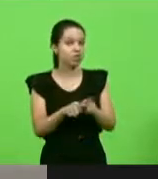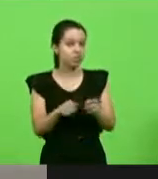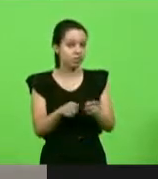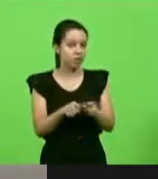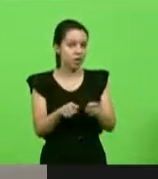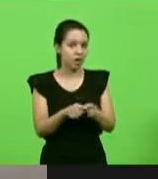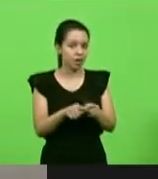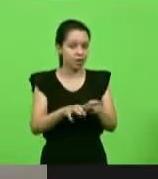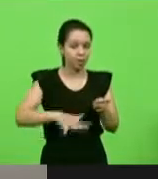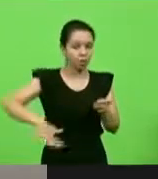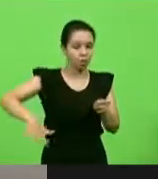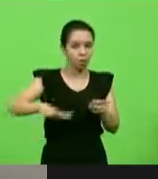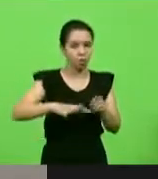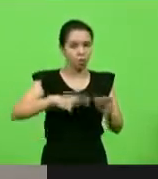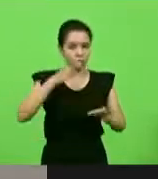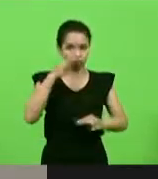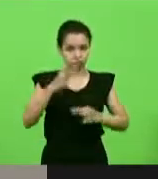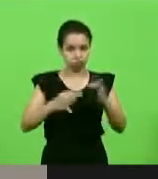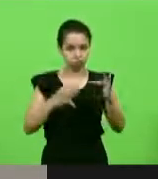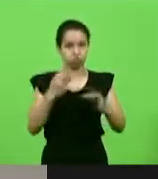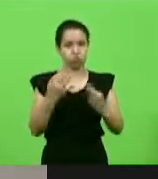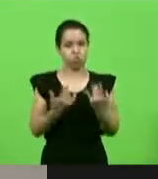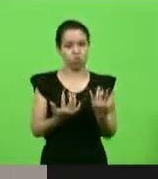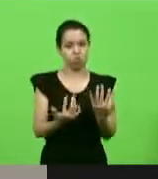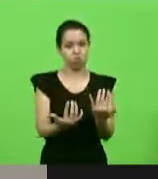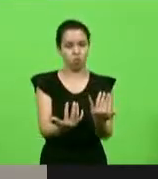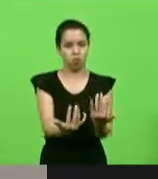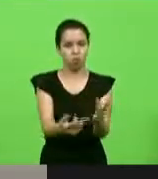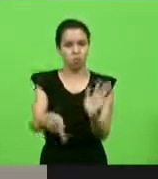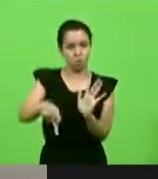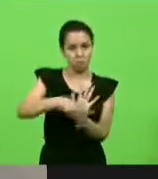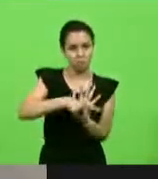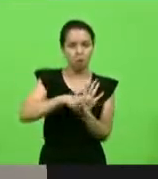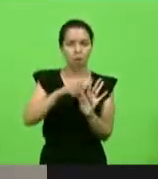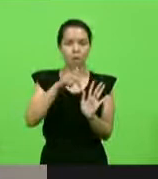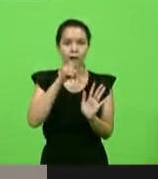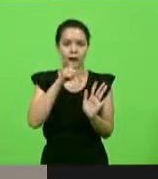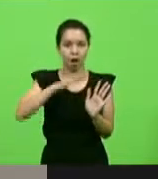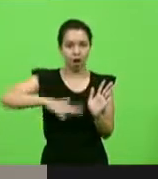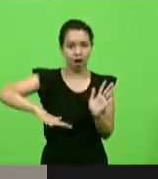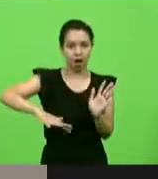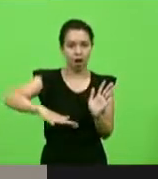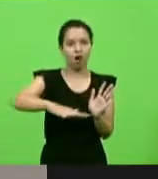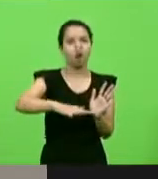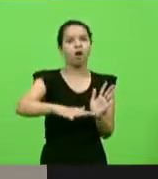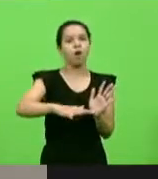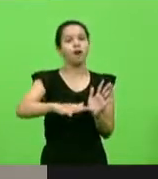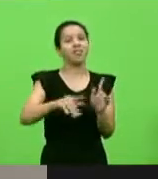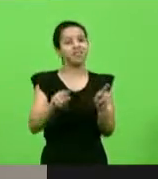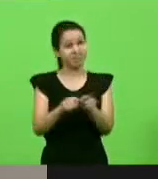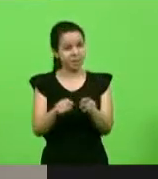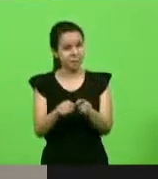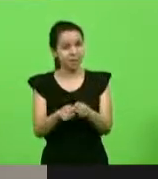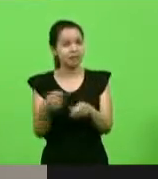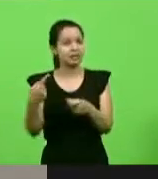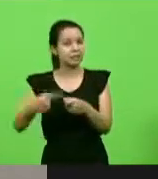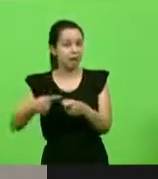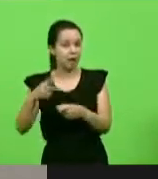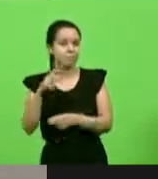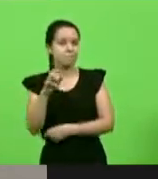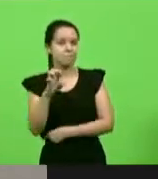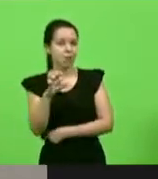localizados na Bacia Pelotas levam o mesmo risco de acidente